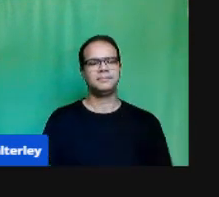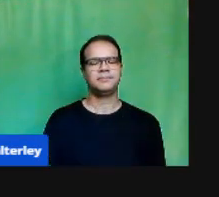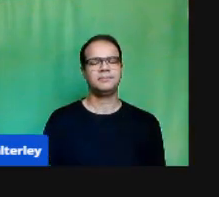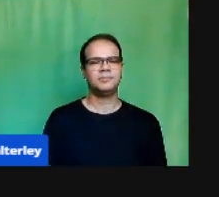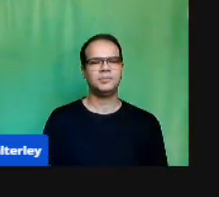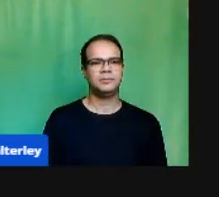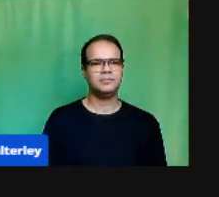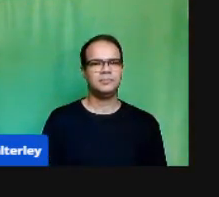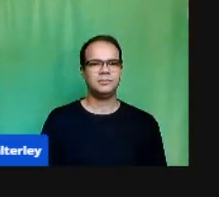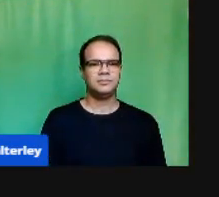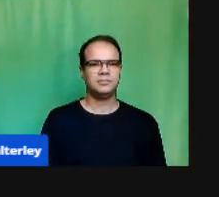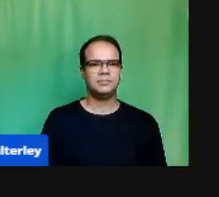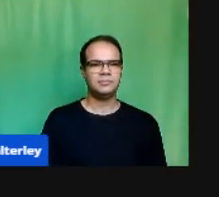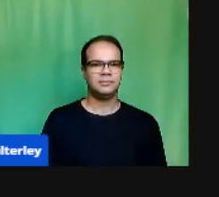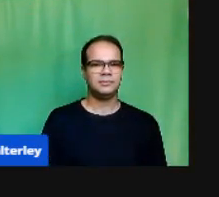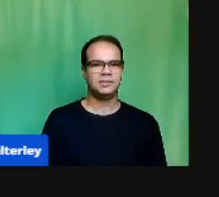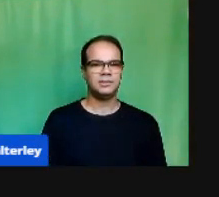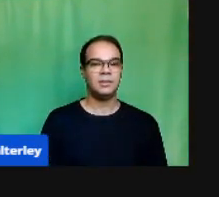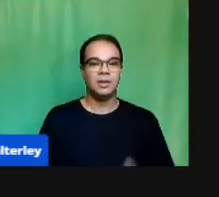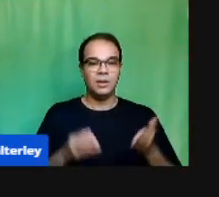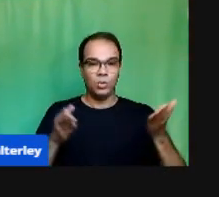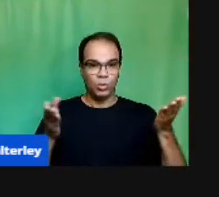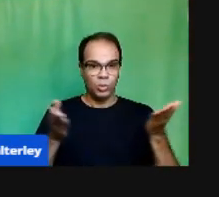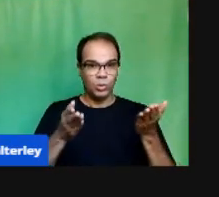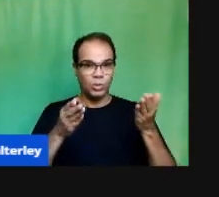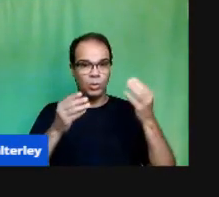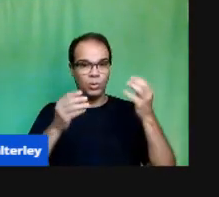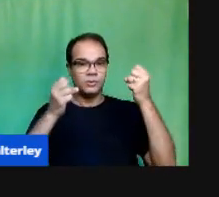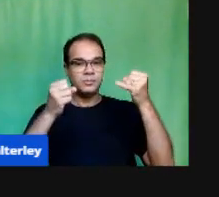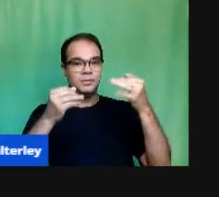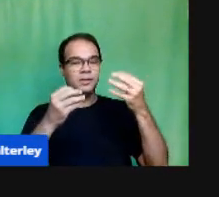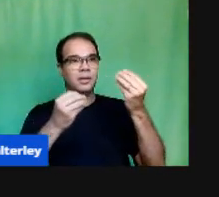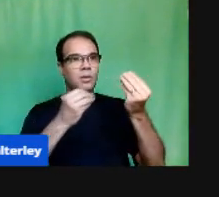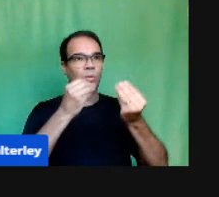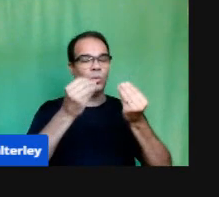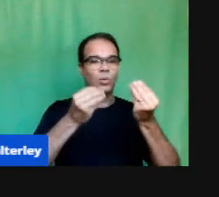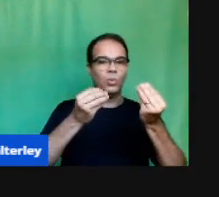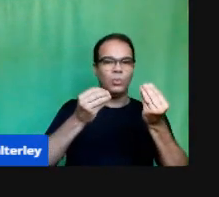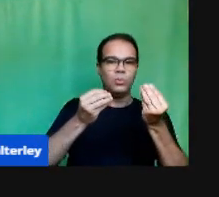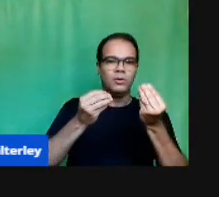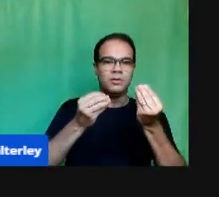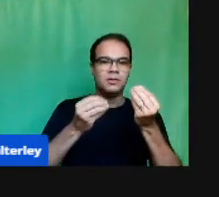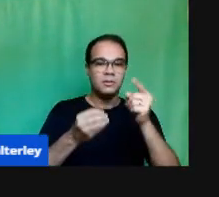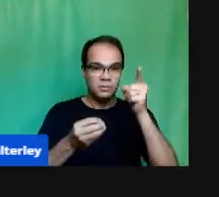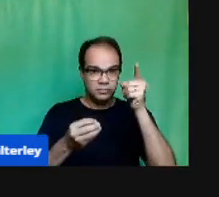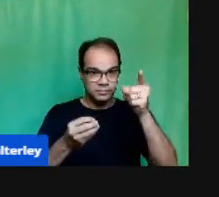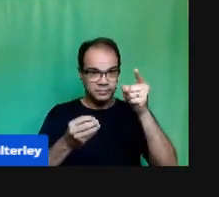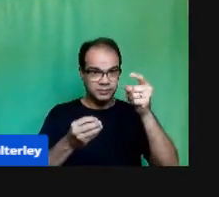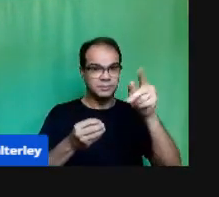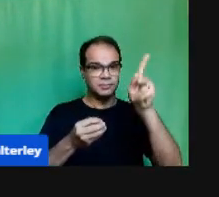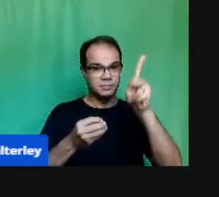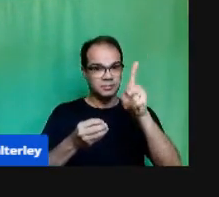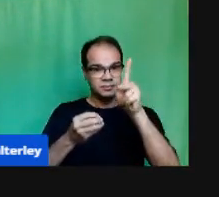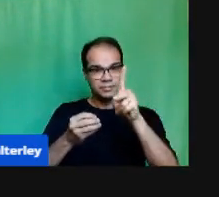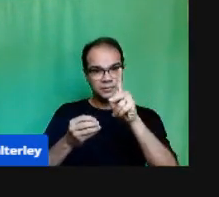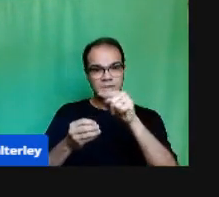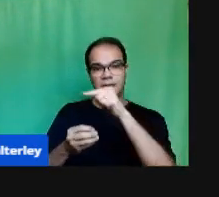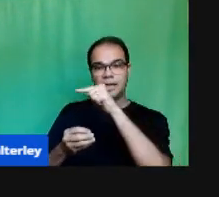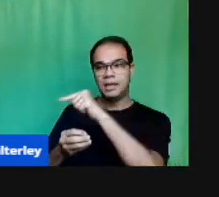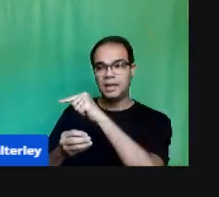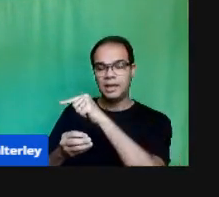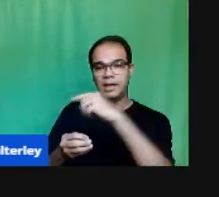Particularmente Na parte Da avaliação Do ensino Remoto Voltado Para o processo De alfabetização